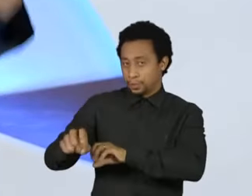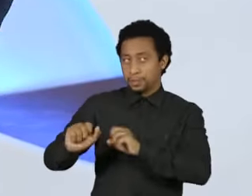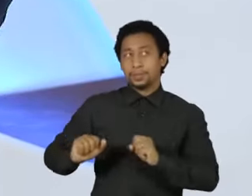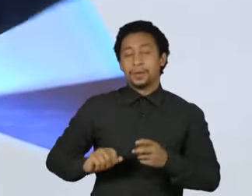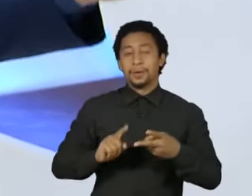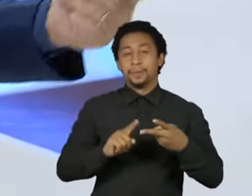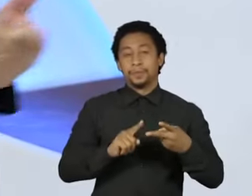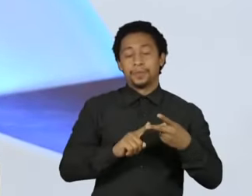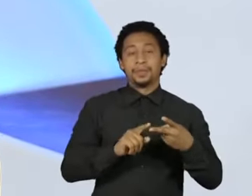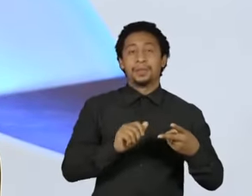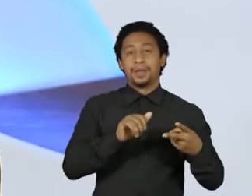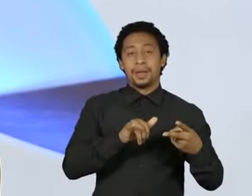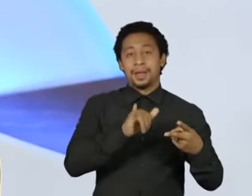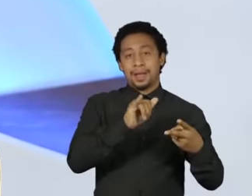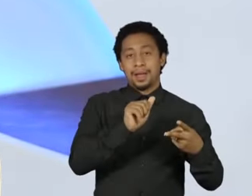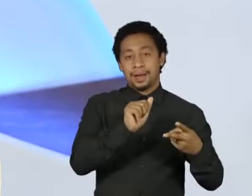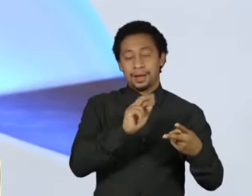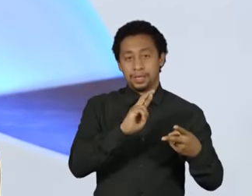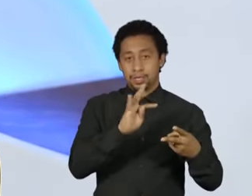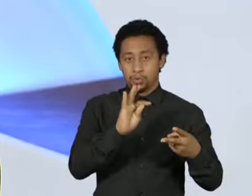do Lema, de um conjunto